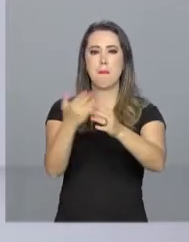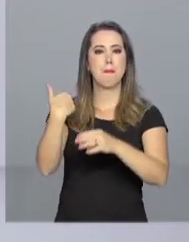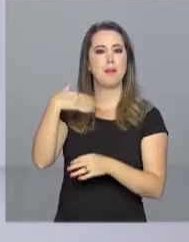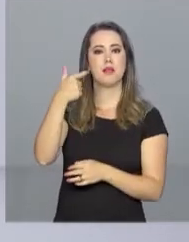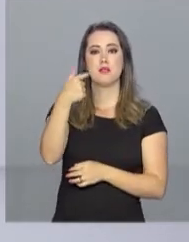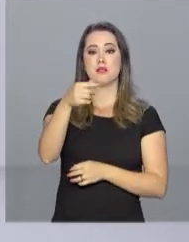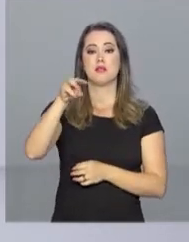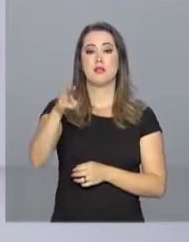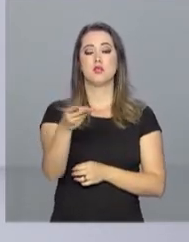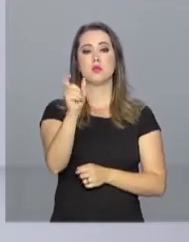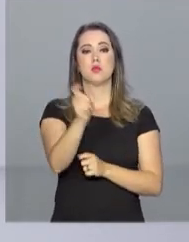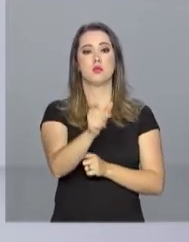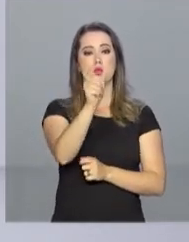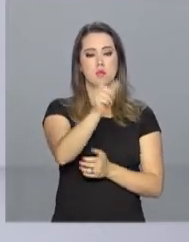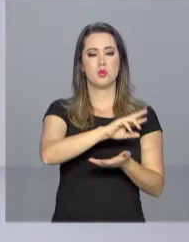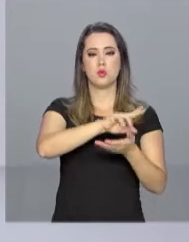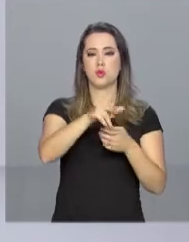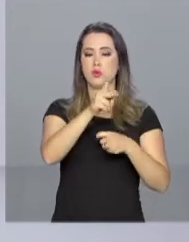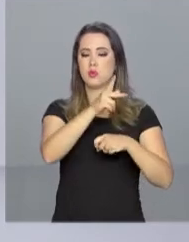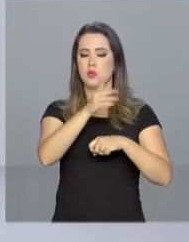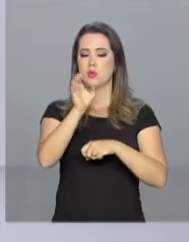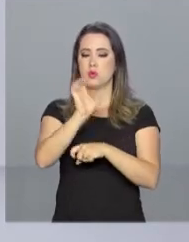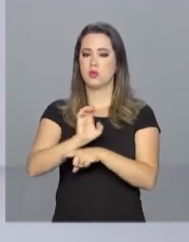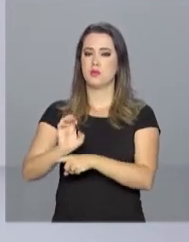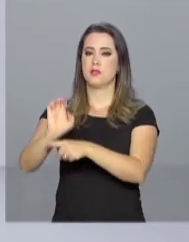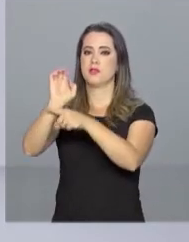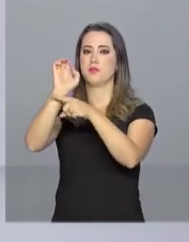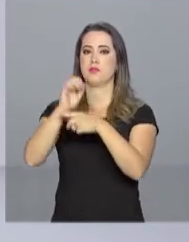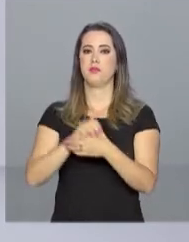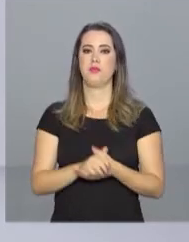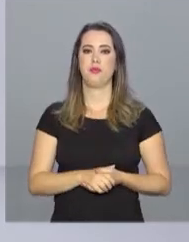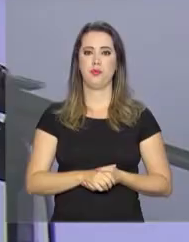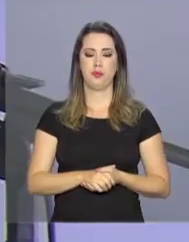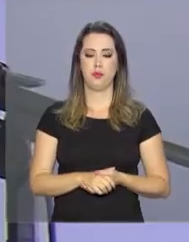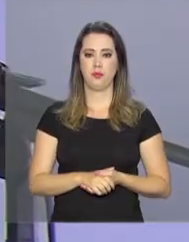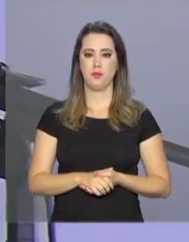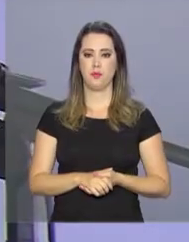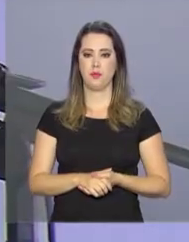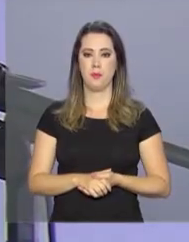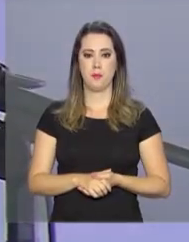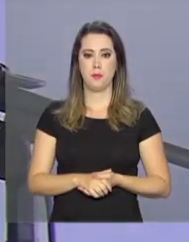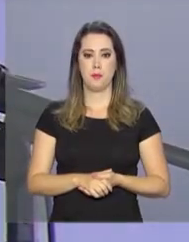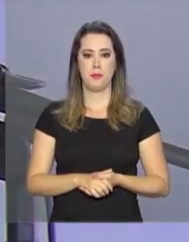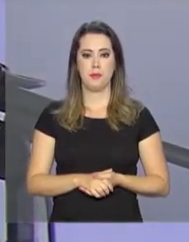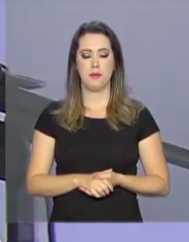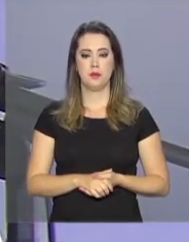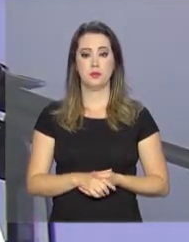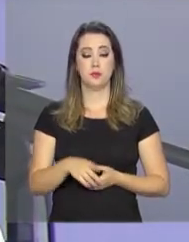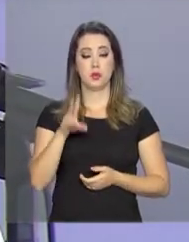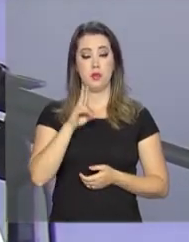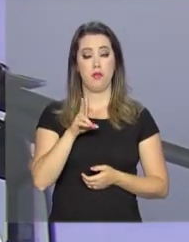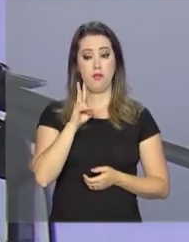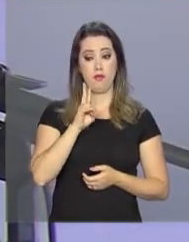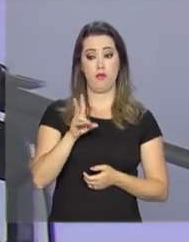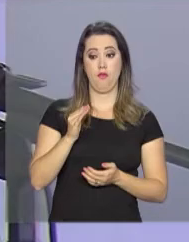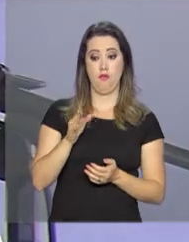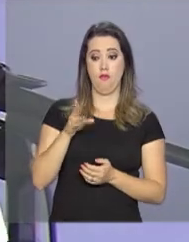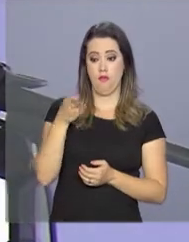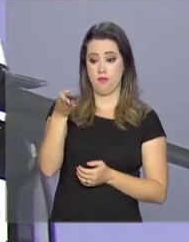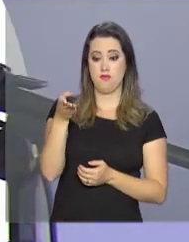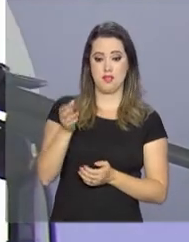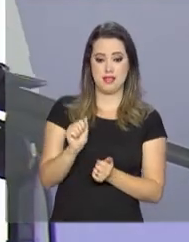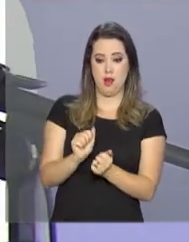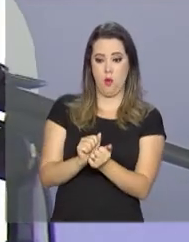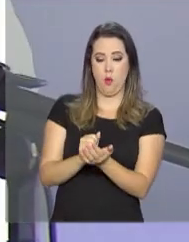pessoas no Ceará, na Paraíba e no Rio Grande do Norte. Você acionar aquele botão e